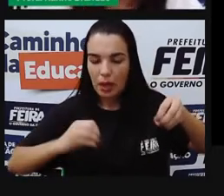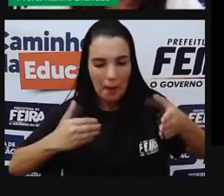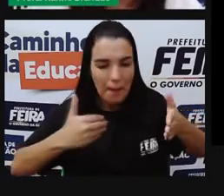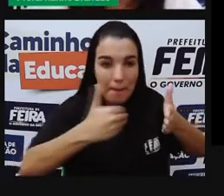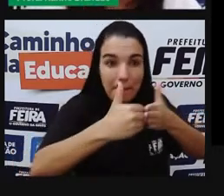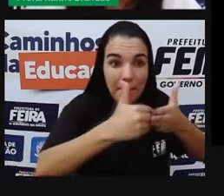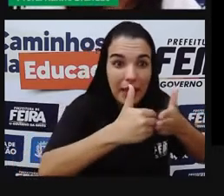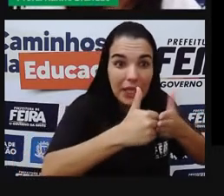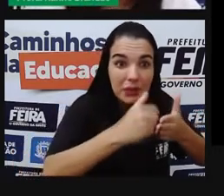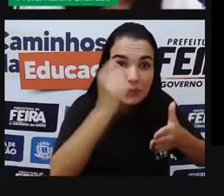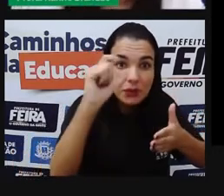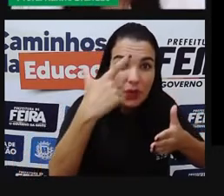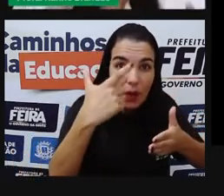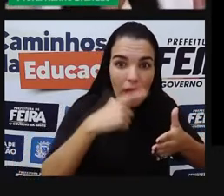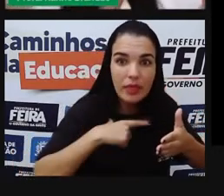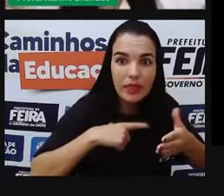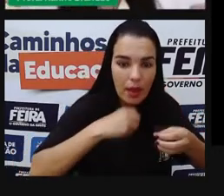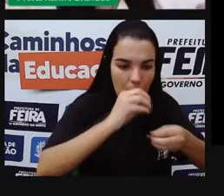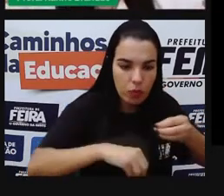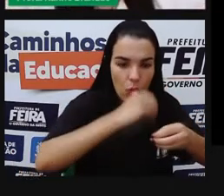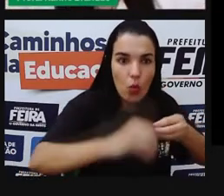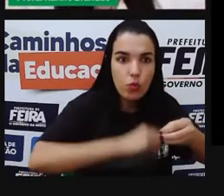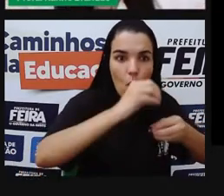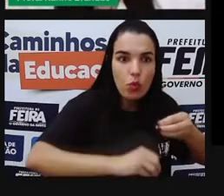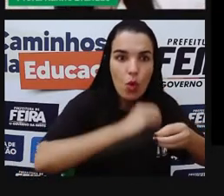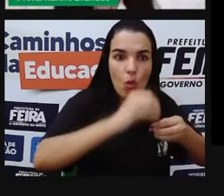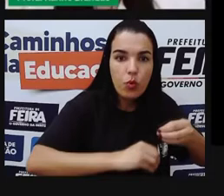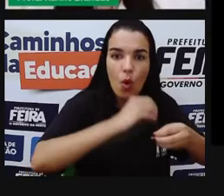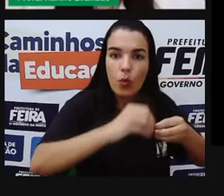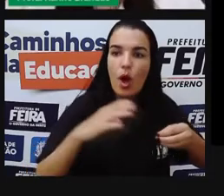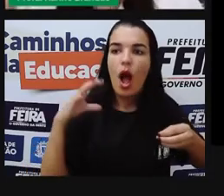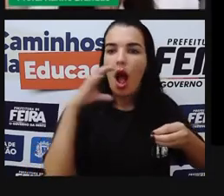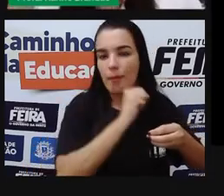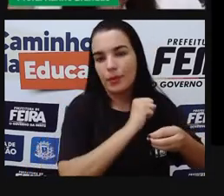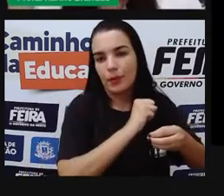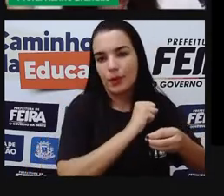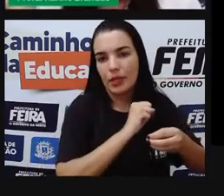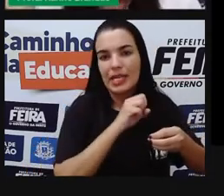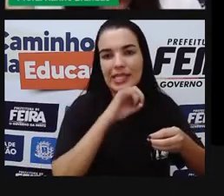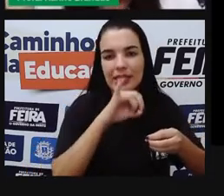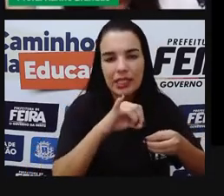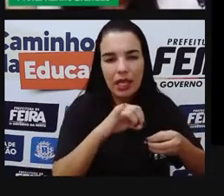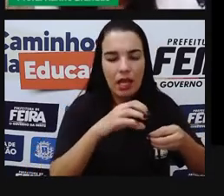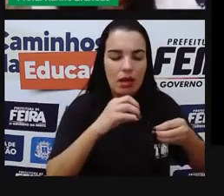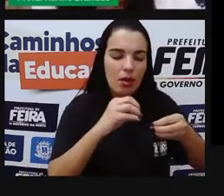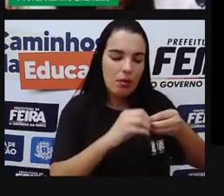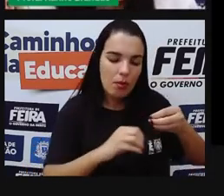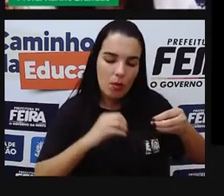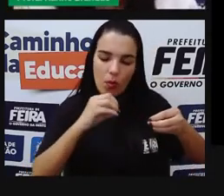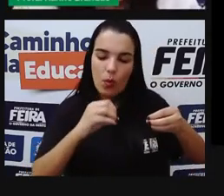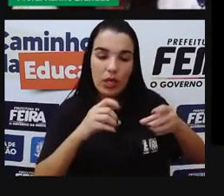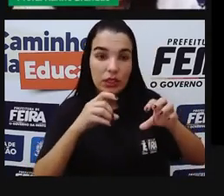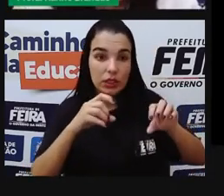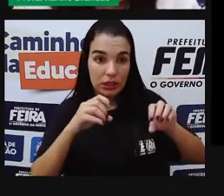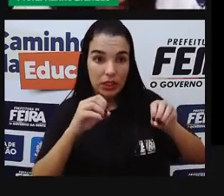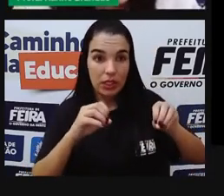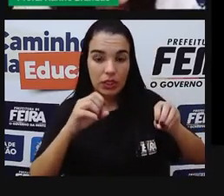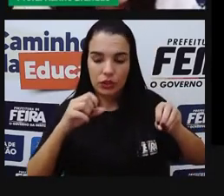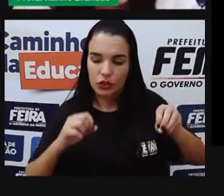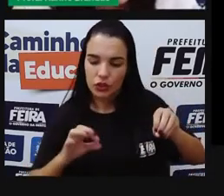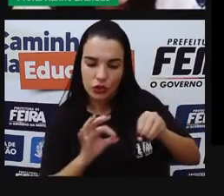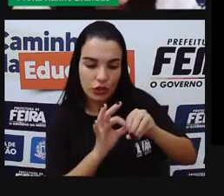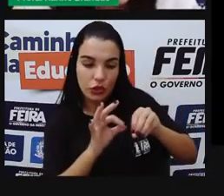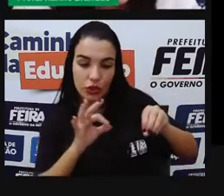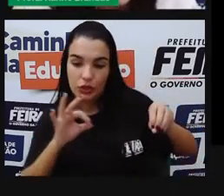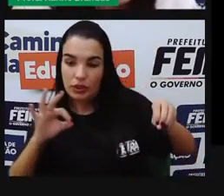rápido, percebe? E os mais afastados, os mais distantes, eles estão girando bem devagarzinho. O último